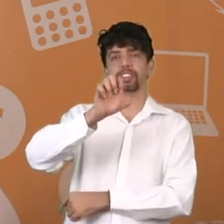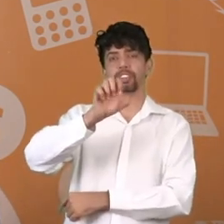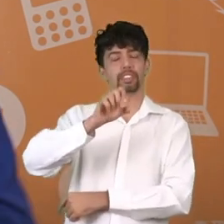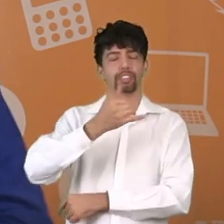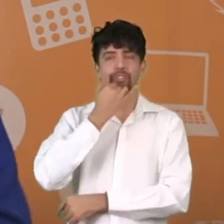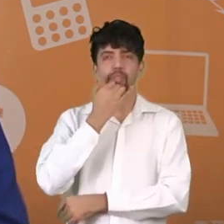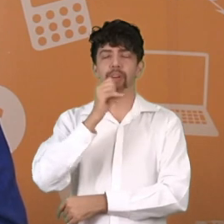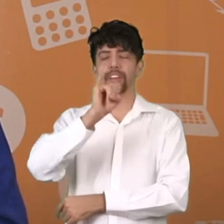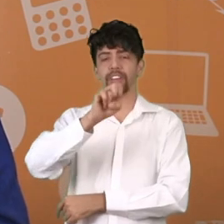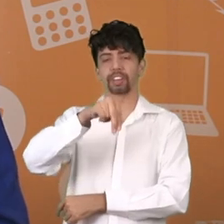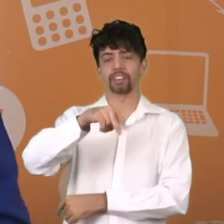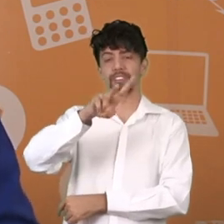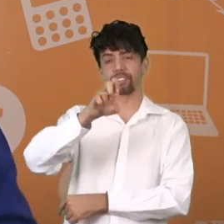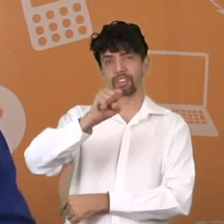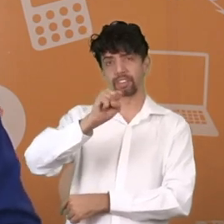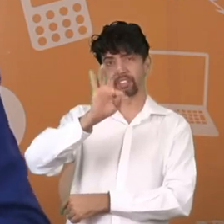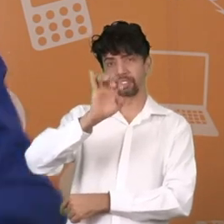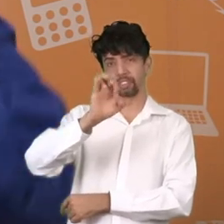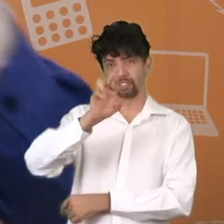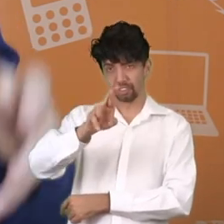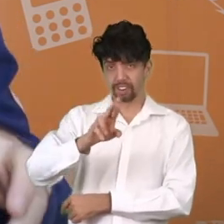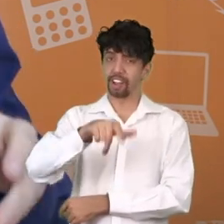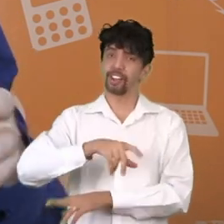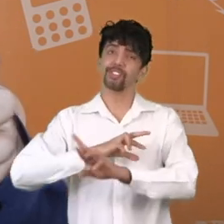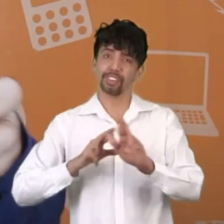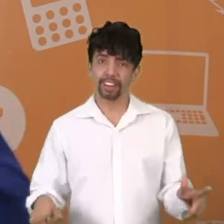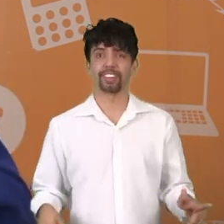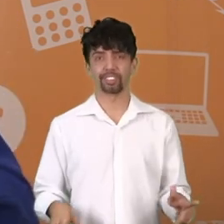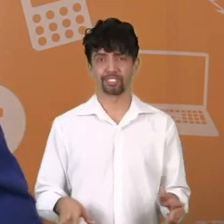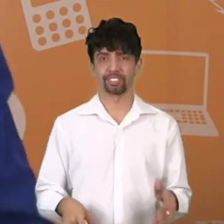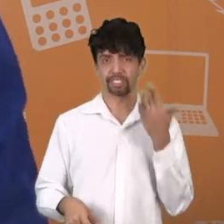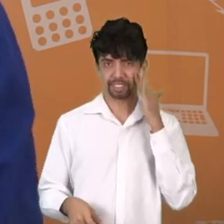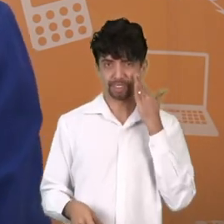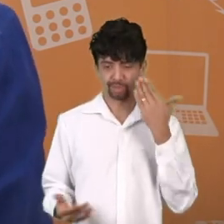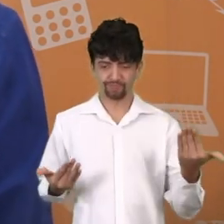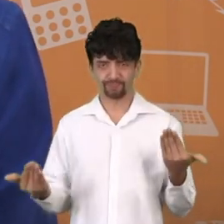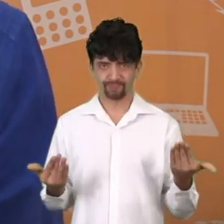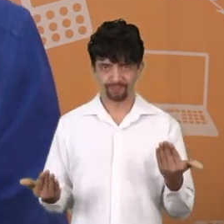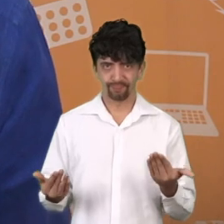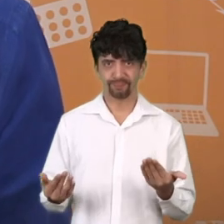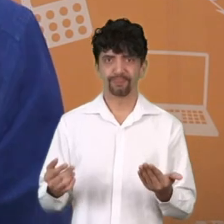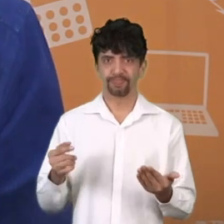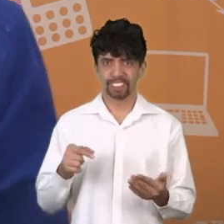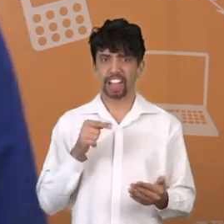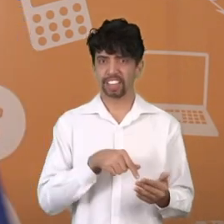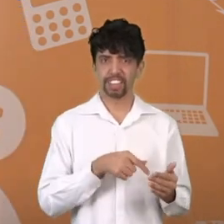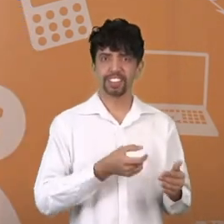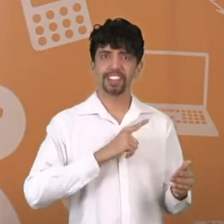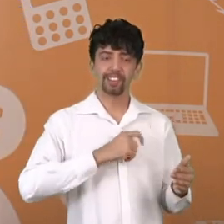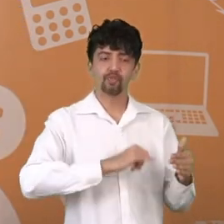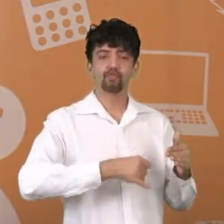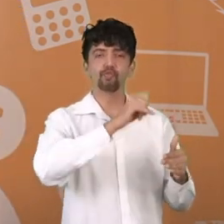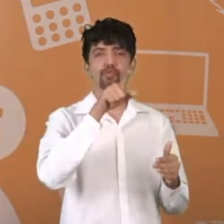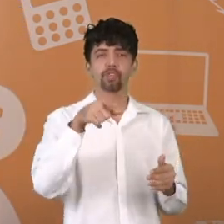nobre dentro da educação financeira. Já, depois que eu poupei, eu guardei esse dinheiro, eu tenho que colocar em algum lugar para render. Aí é